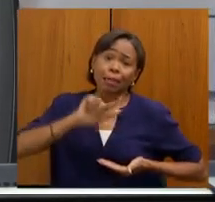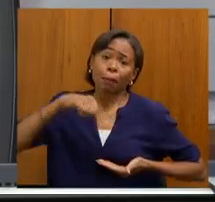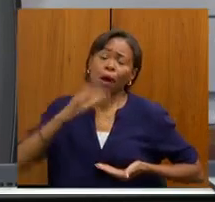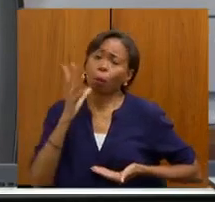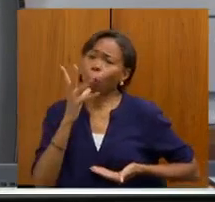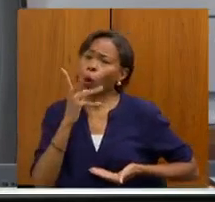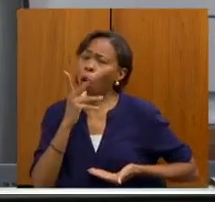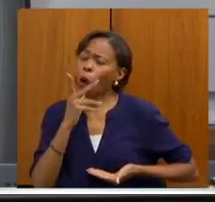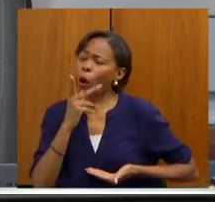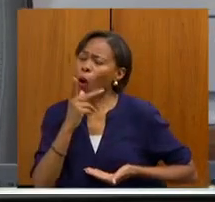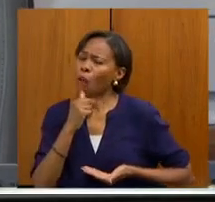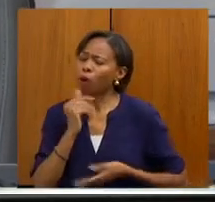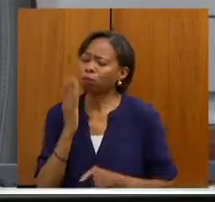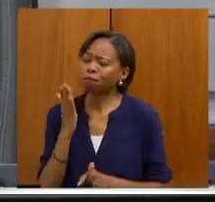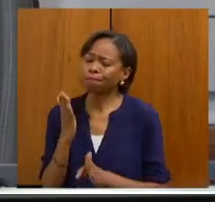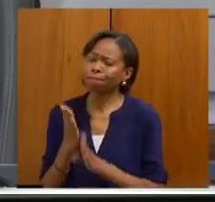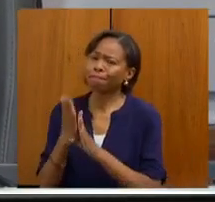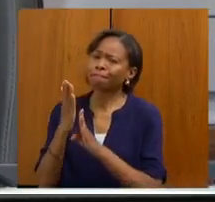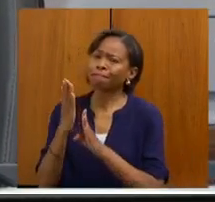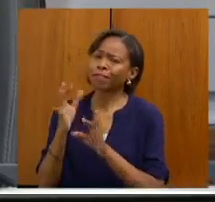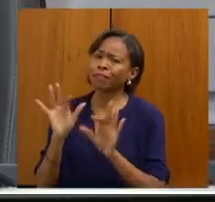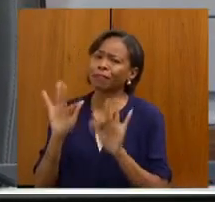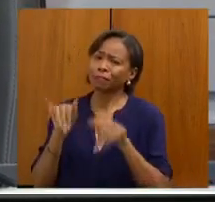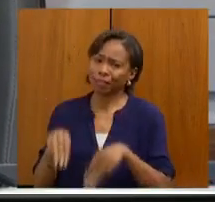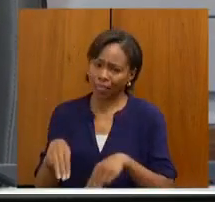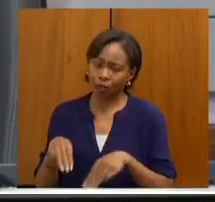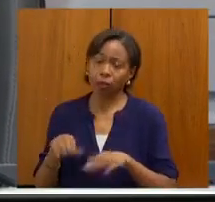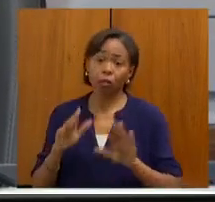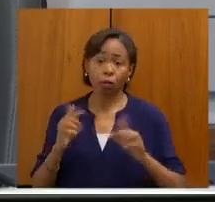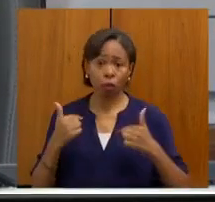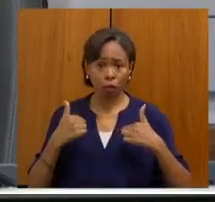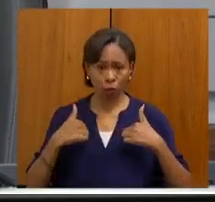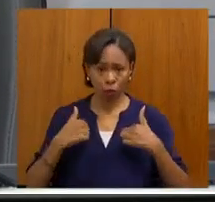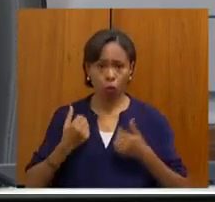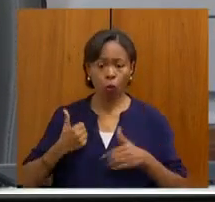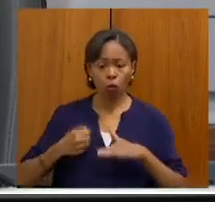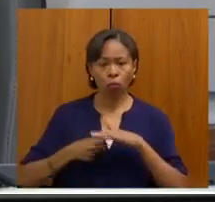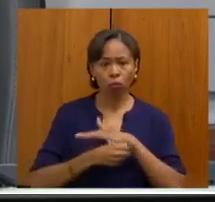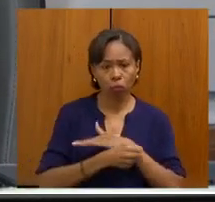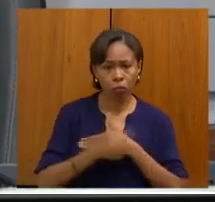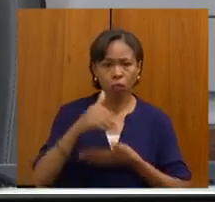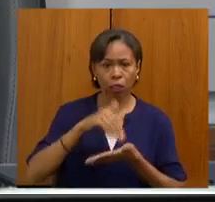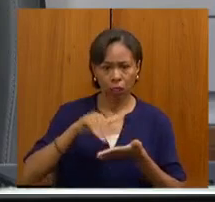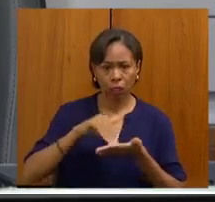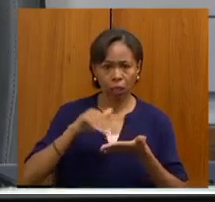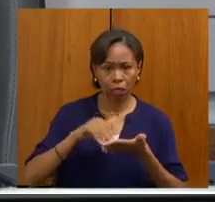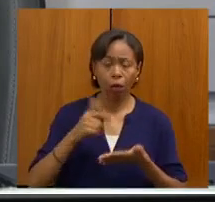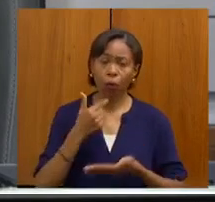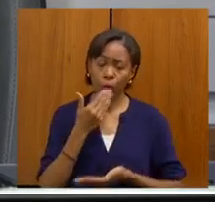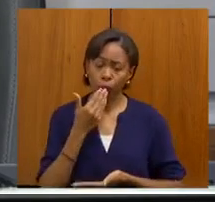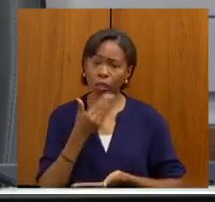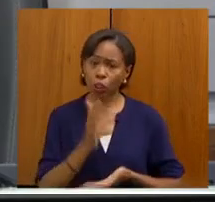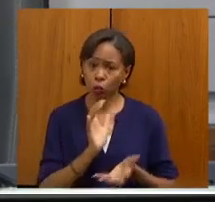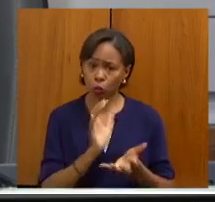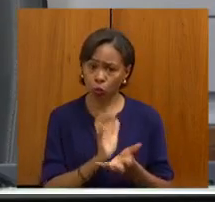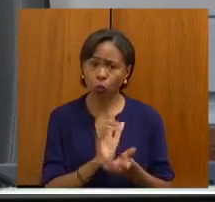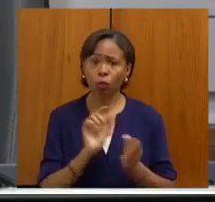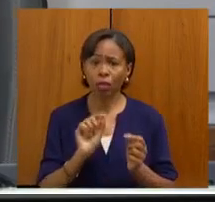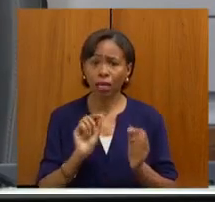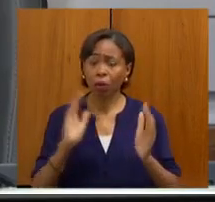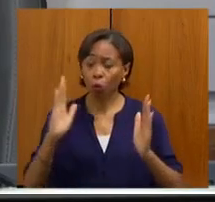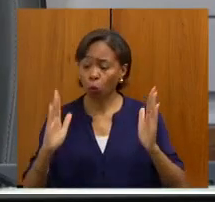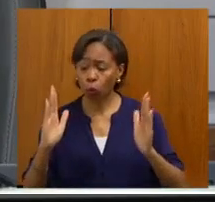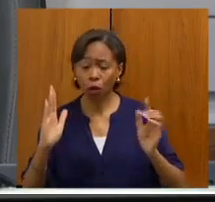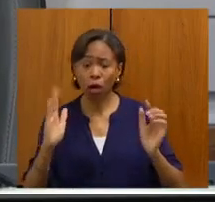definitivo. Então, quando eu entrei na secretaria, eu pedi para a nossa equipe buscar soluções para que a gente consiga garantir o diagnóstico definitivo,